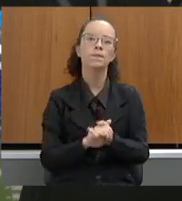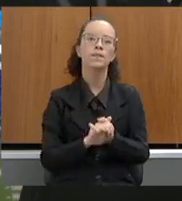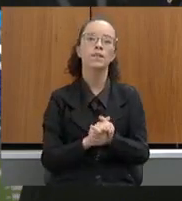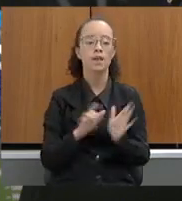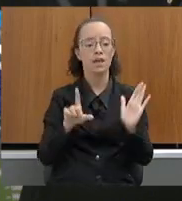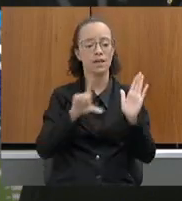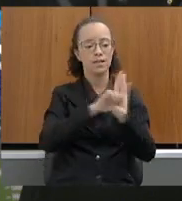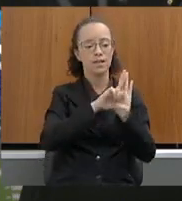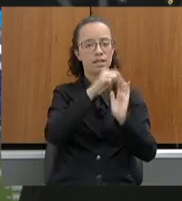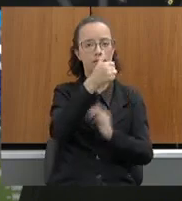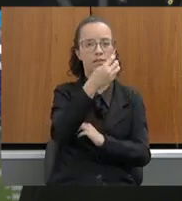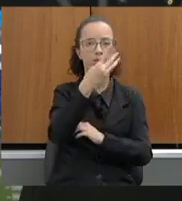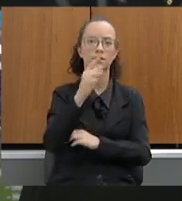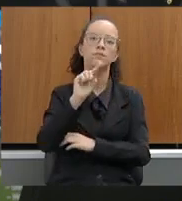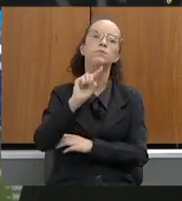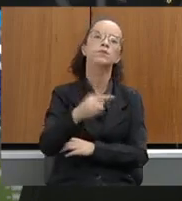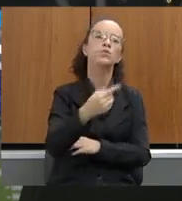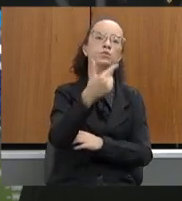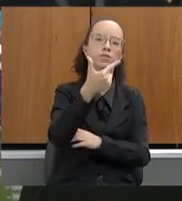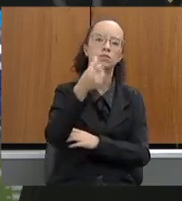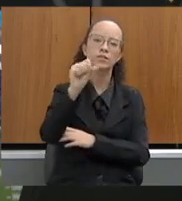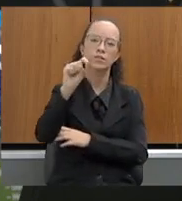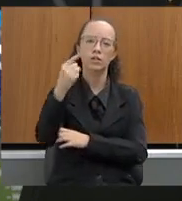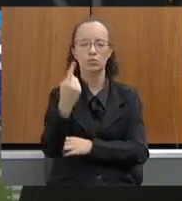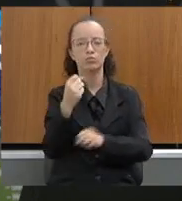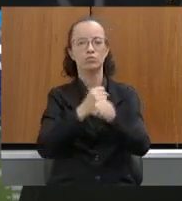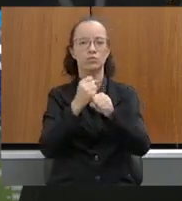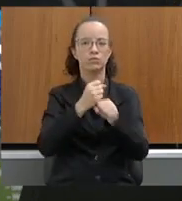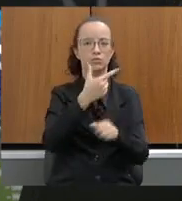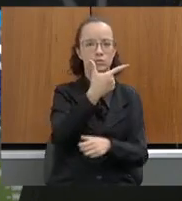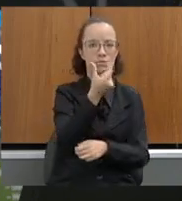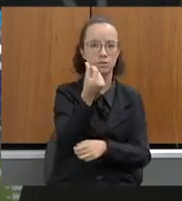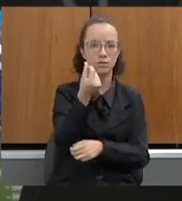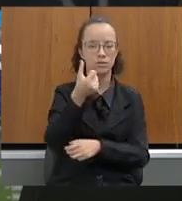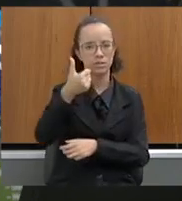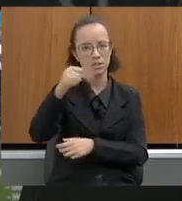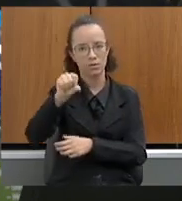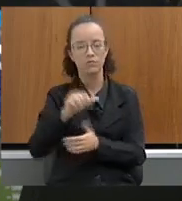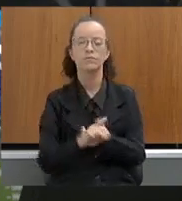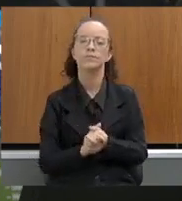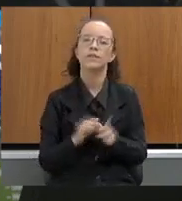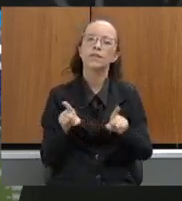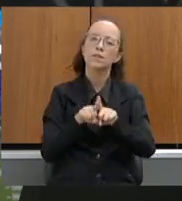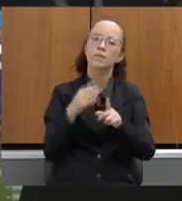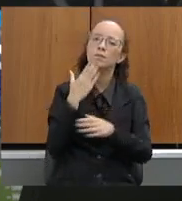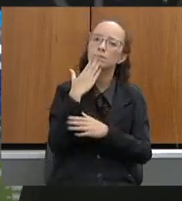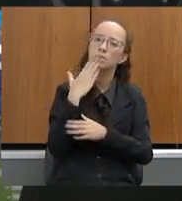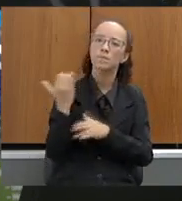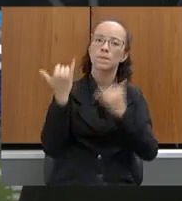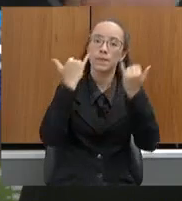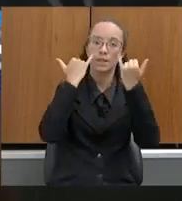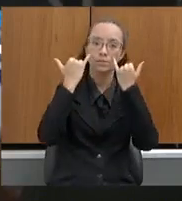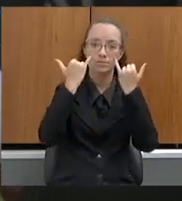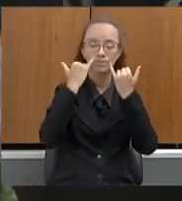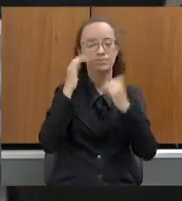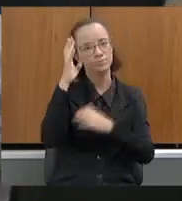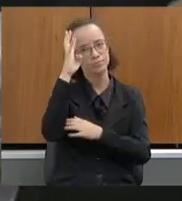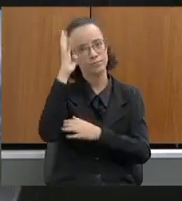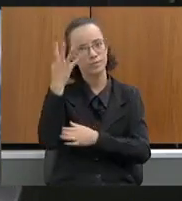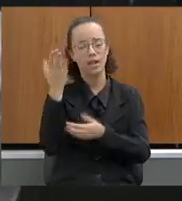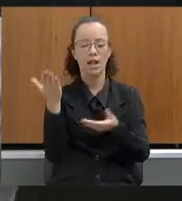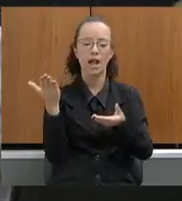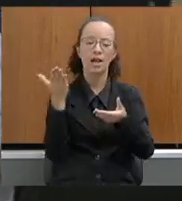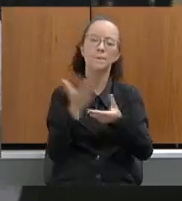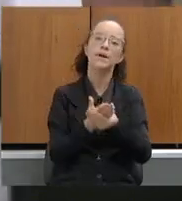Lei Estadual nº 13.291, de 2019. Pedido de providências para que a PASSE encaminhe